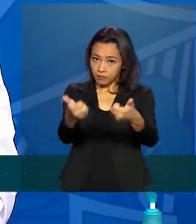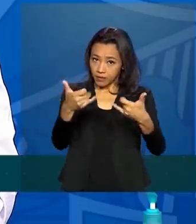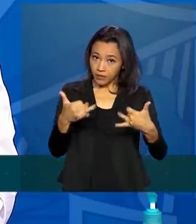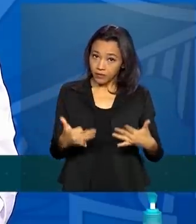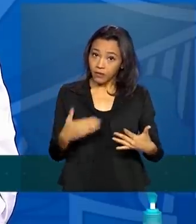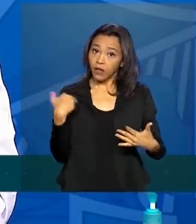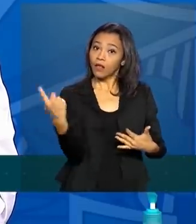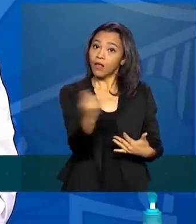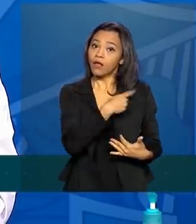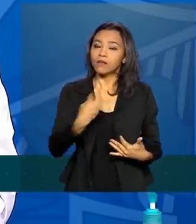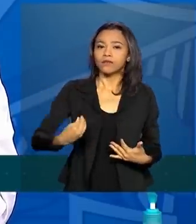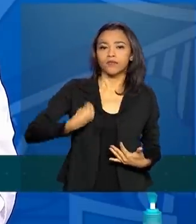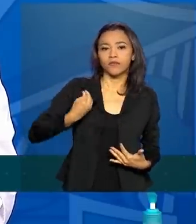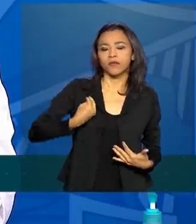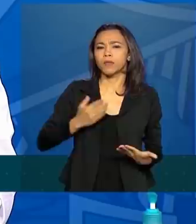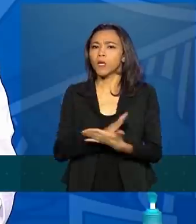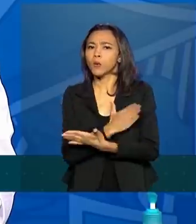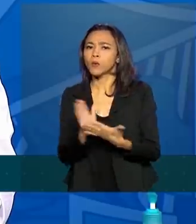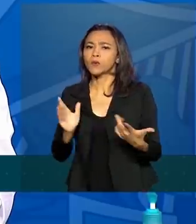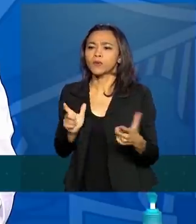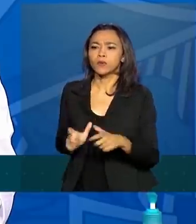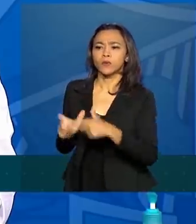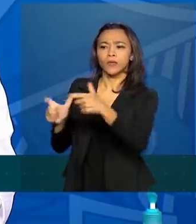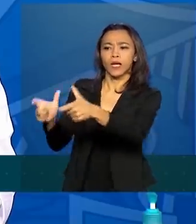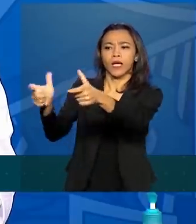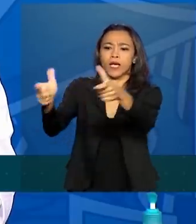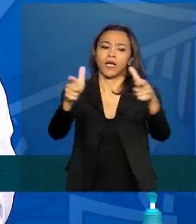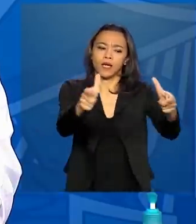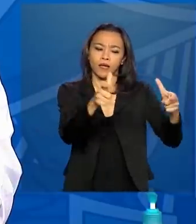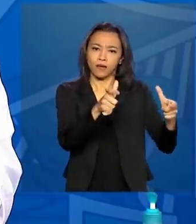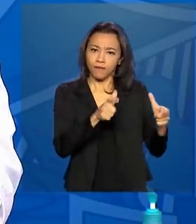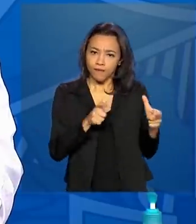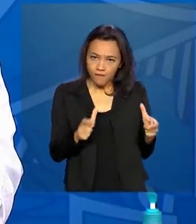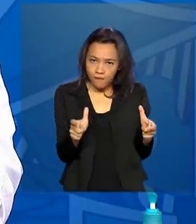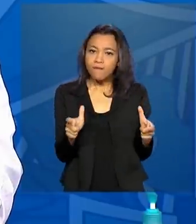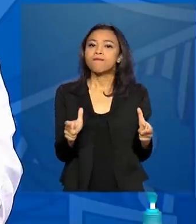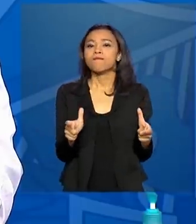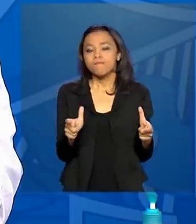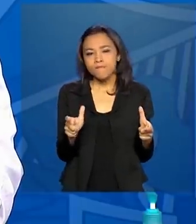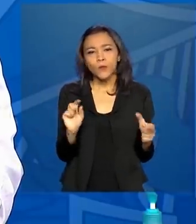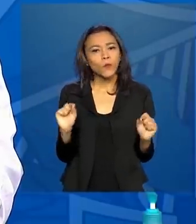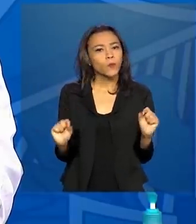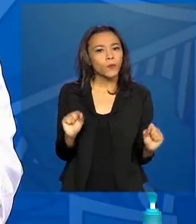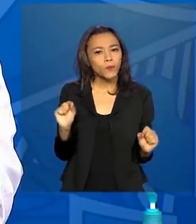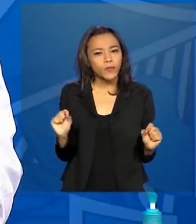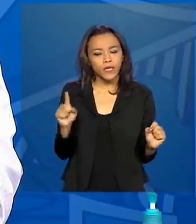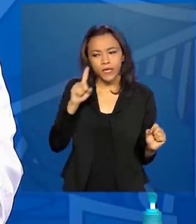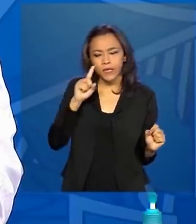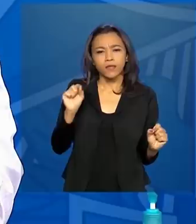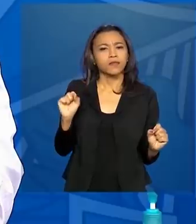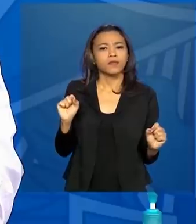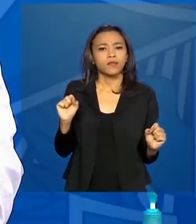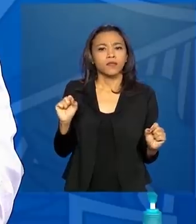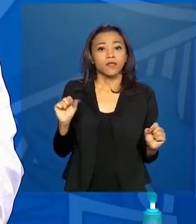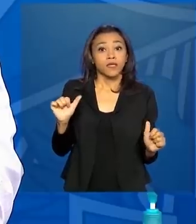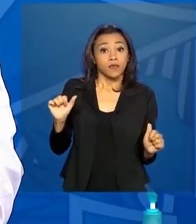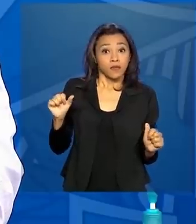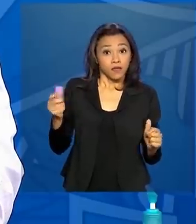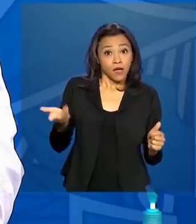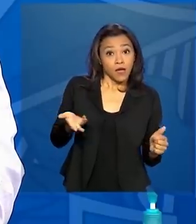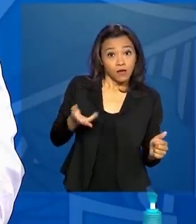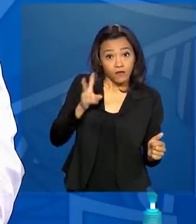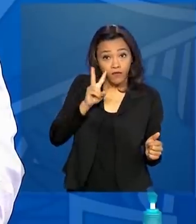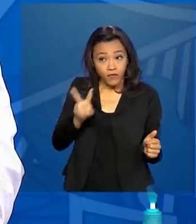estamos vivendo em alguns locais essa transmissão localizada, mudando, fazendo essa mudança para uma